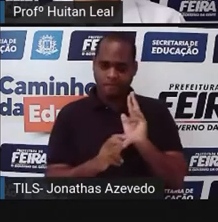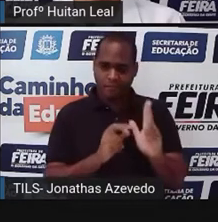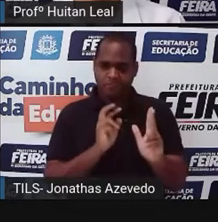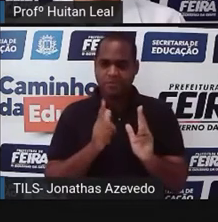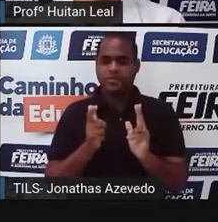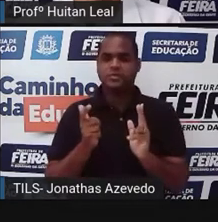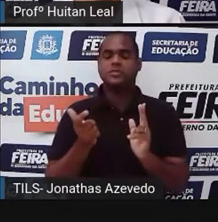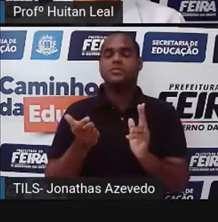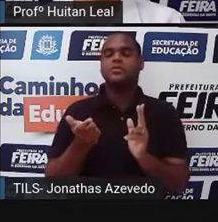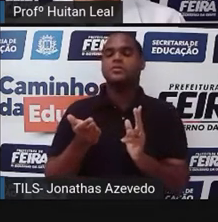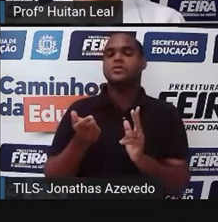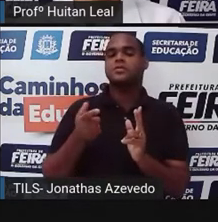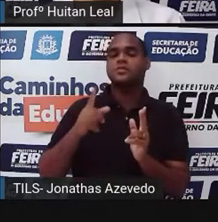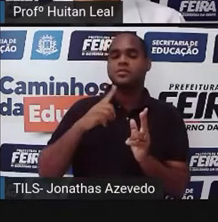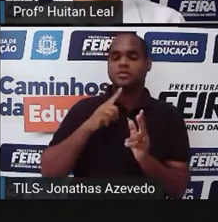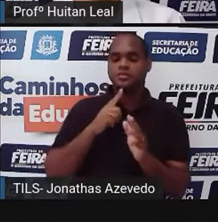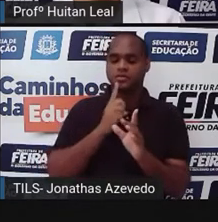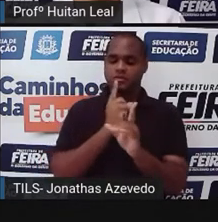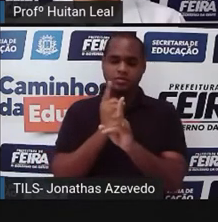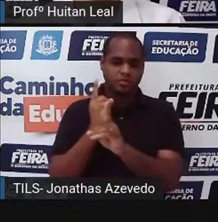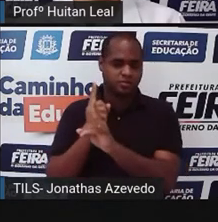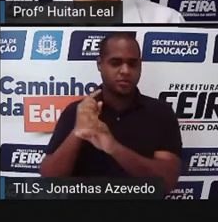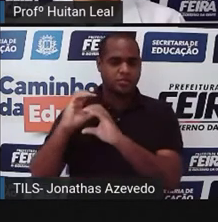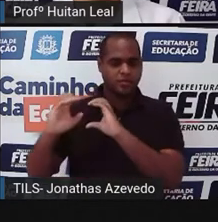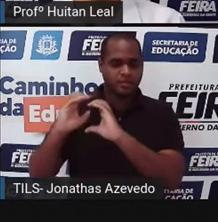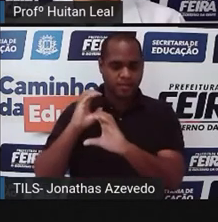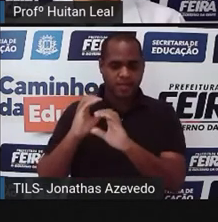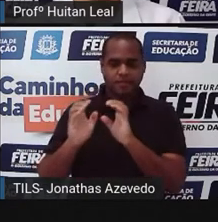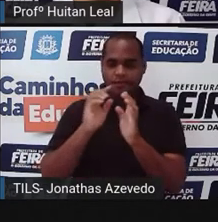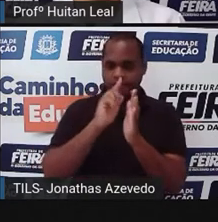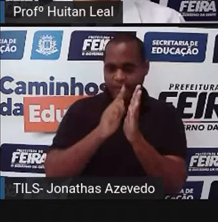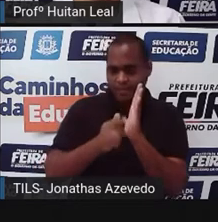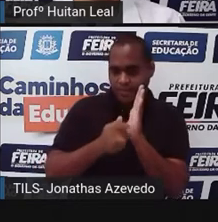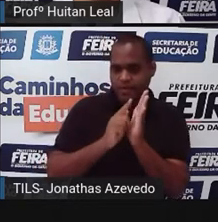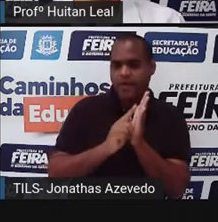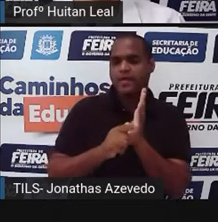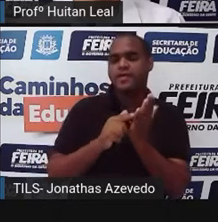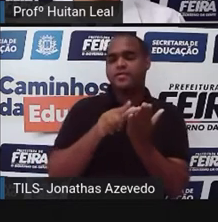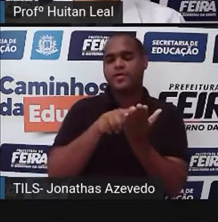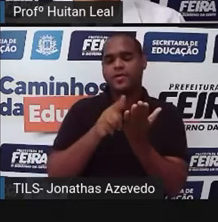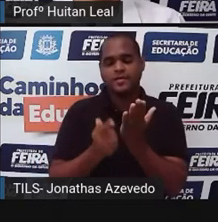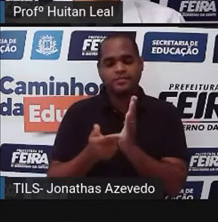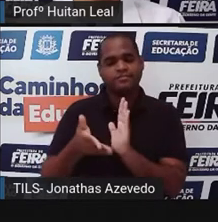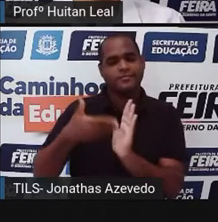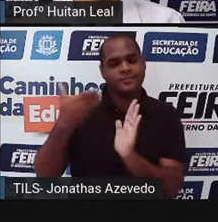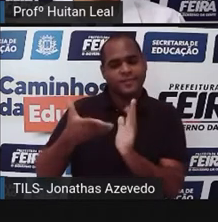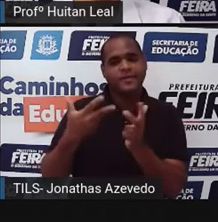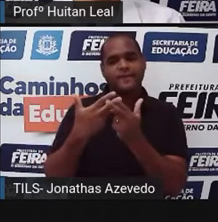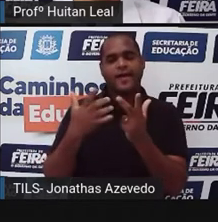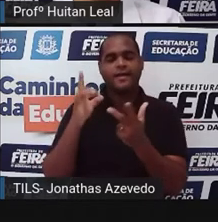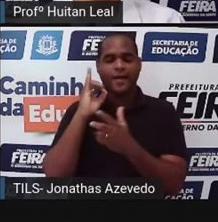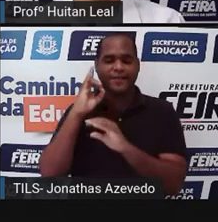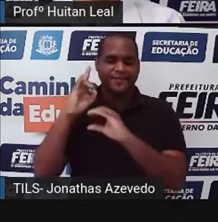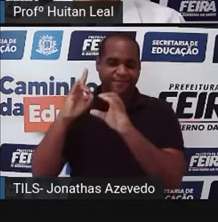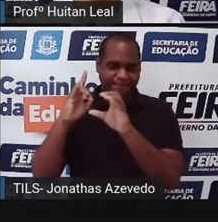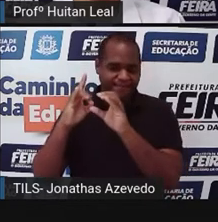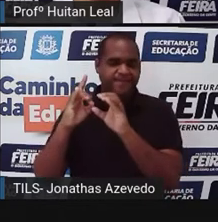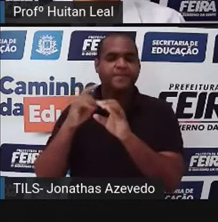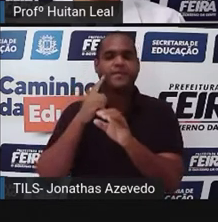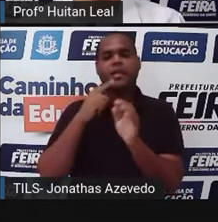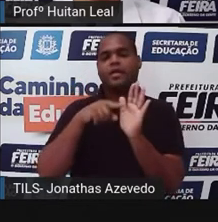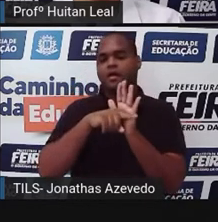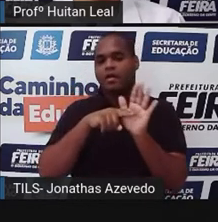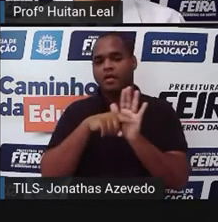muito contrada nos meios de comunicação, como revistas, jornais e rádios. Tem como objetivo fazer uma análise